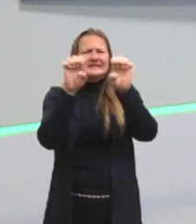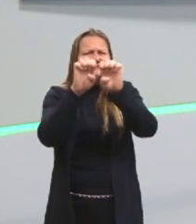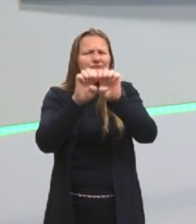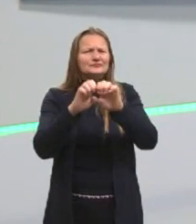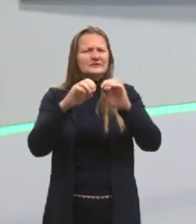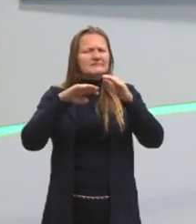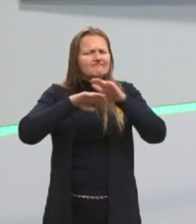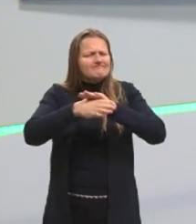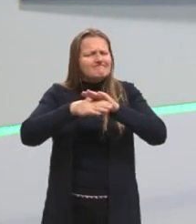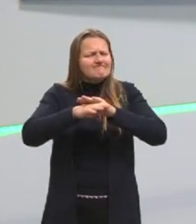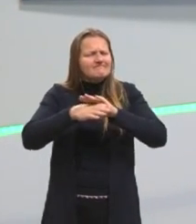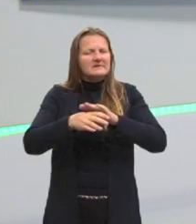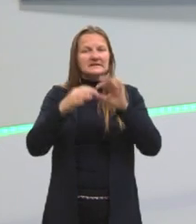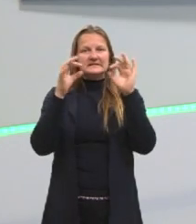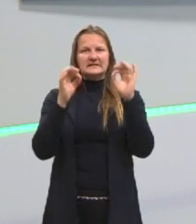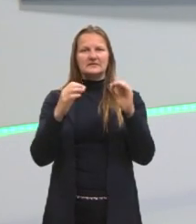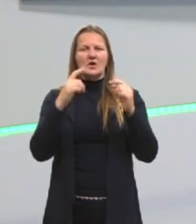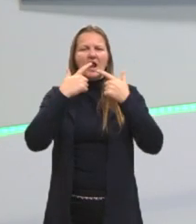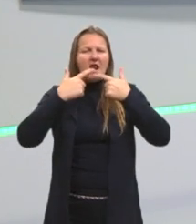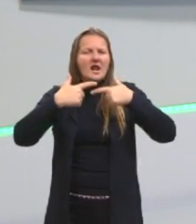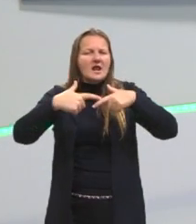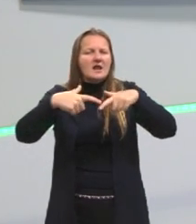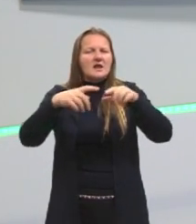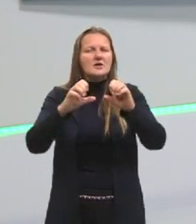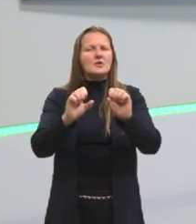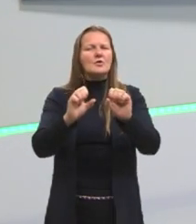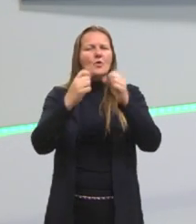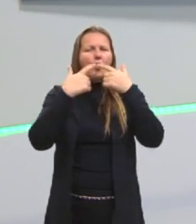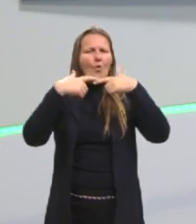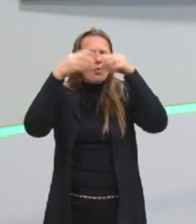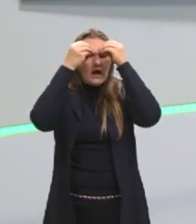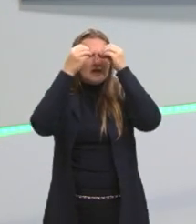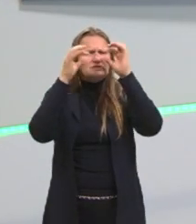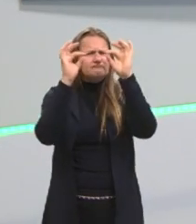adequada, com a linguagem adequada, dissertando e argumentando,